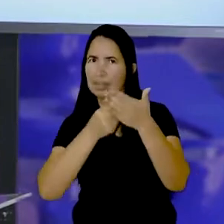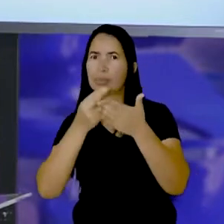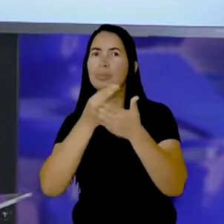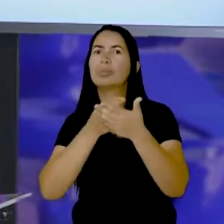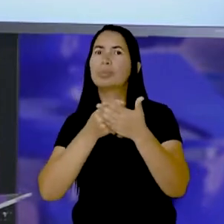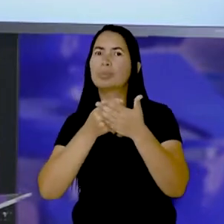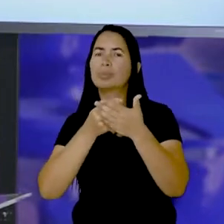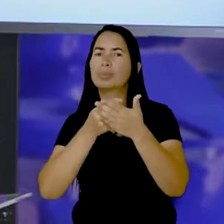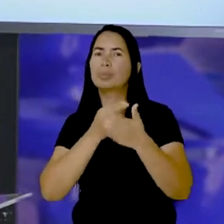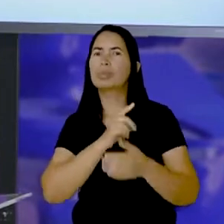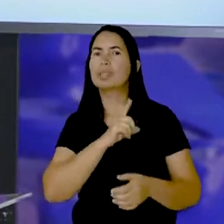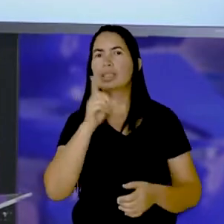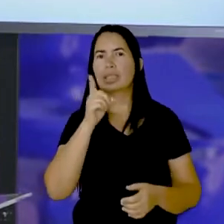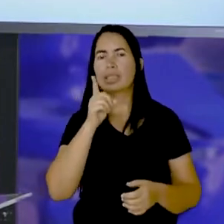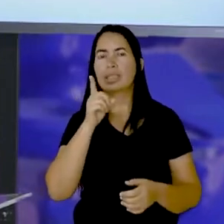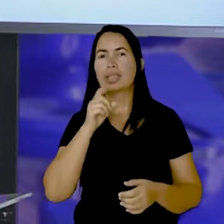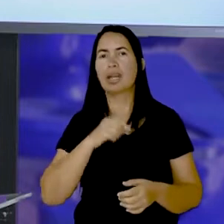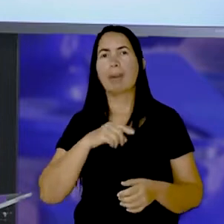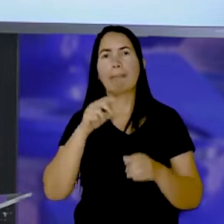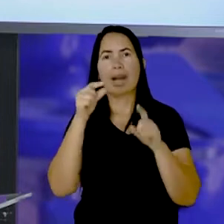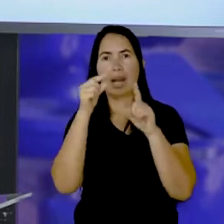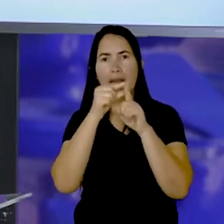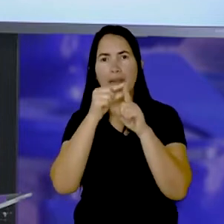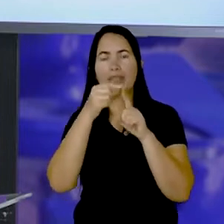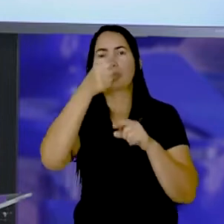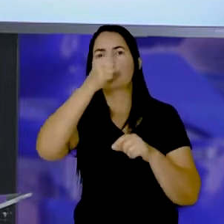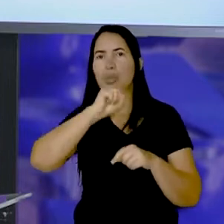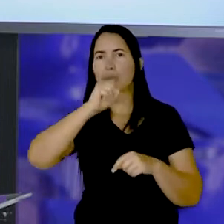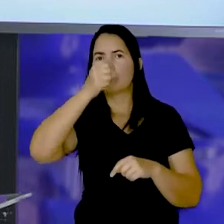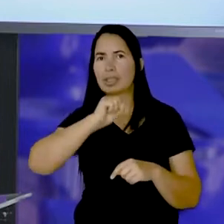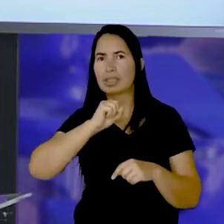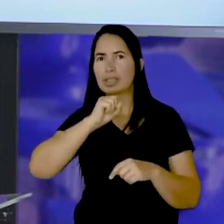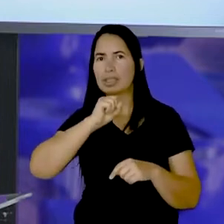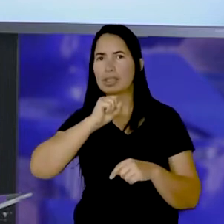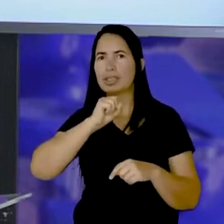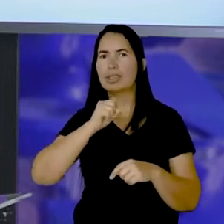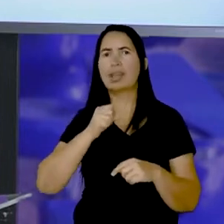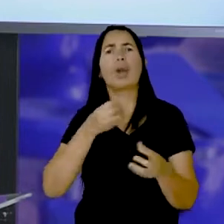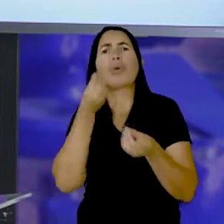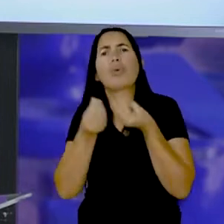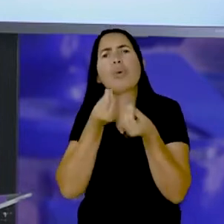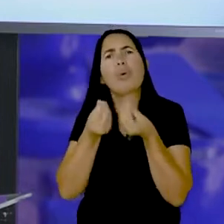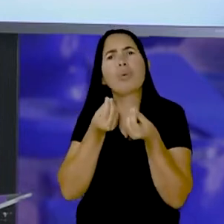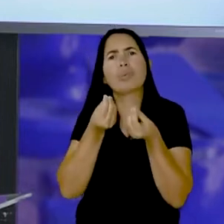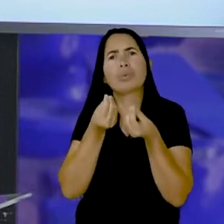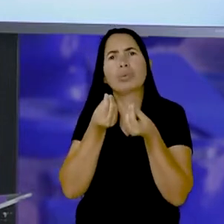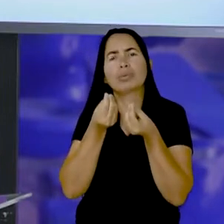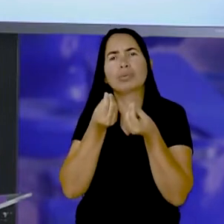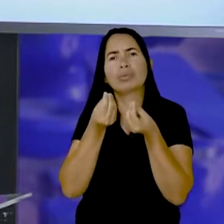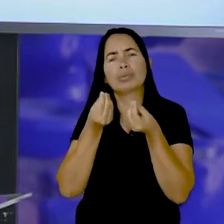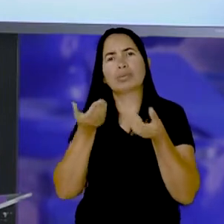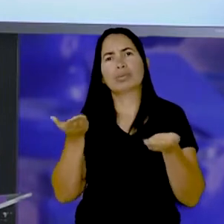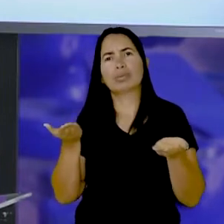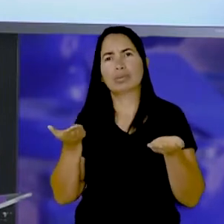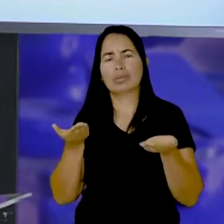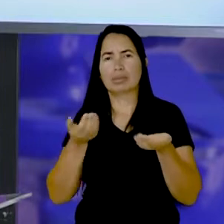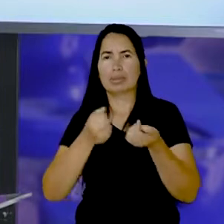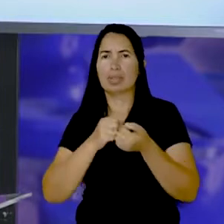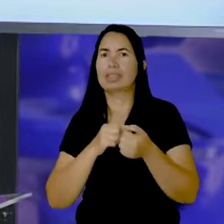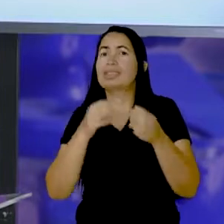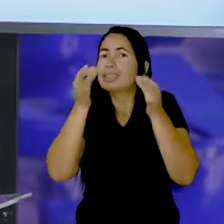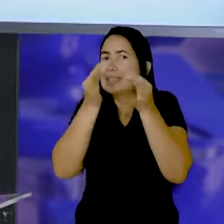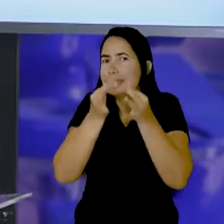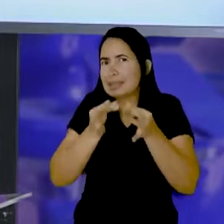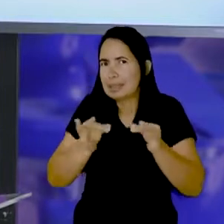já sabe que vai formar a palavra sorvete Ô, tia Mácia Mas como é que eu vou conseguir fazer isso? Muito